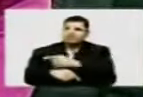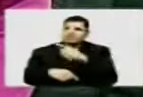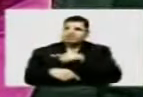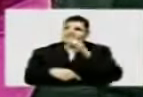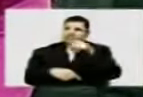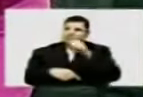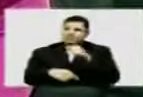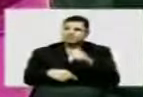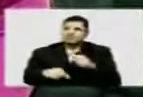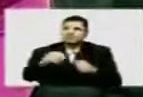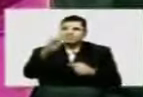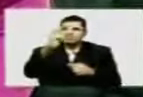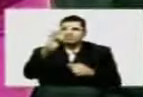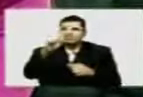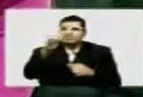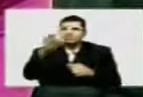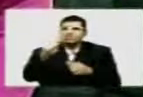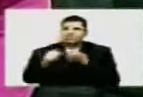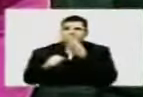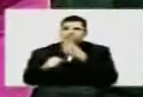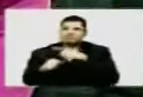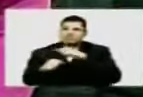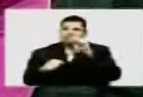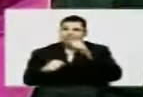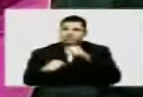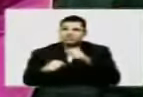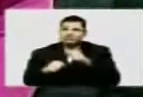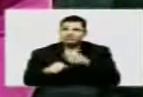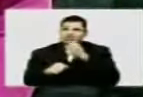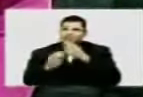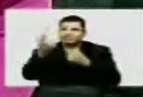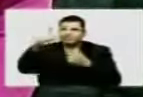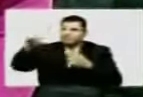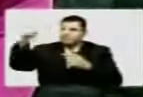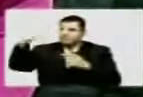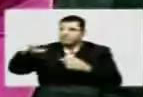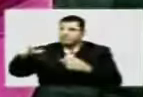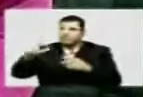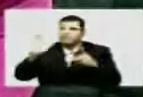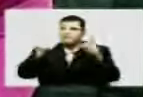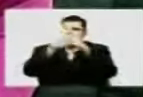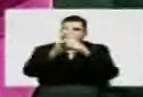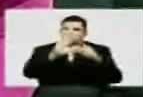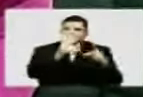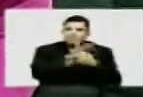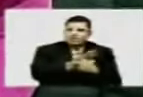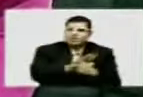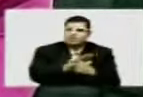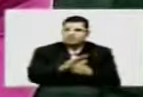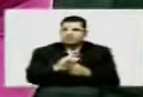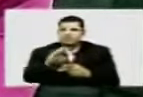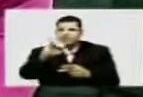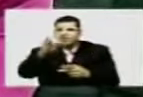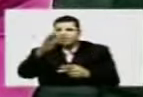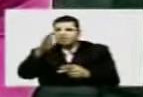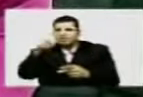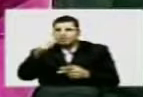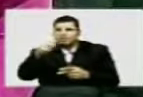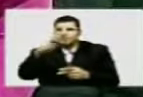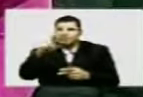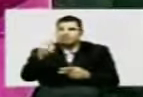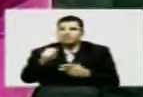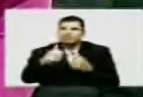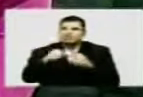existem, Tabatinga é um polo, existem ali outras cidades próximas, Benjamin Constant também, que o